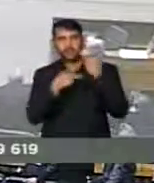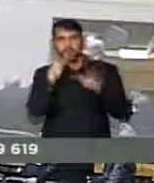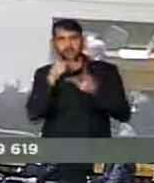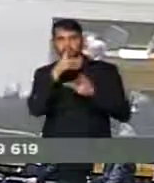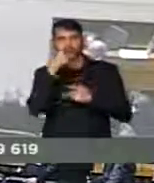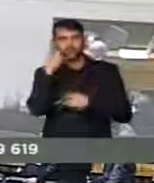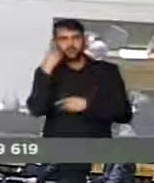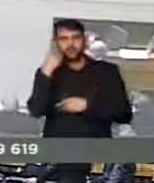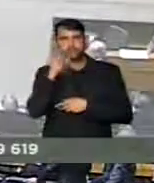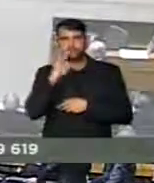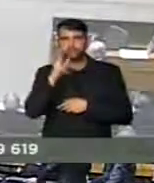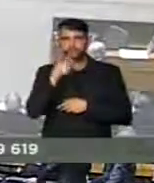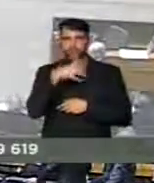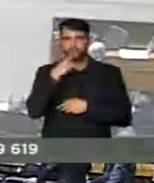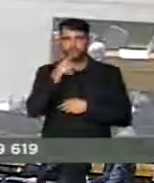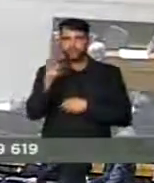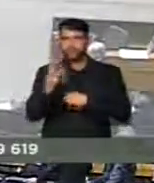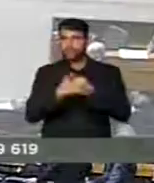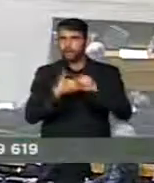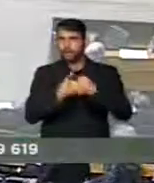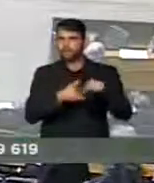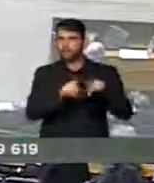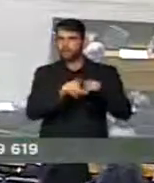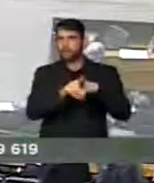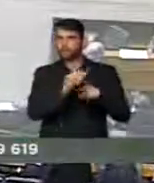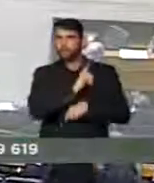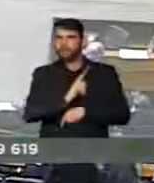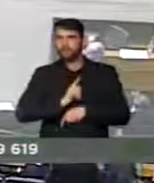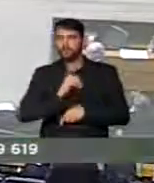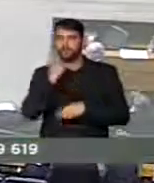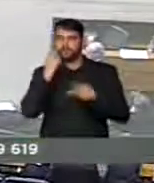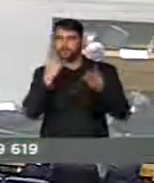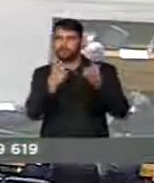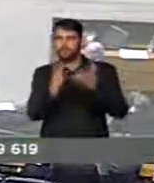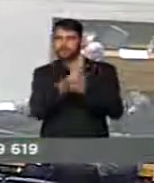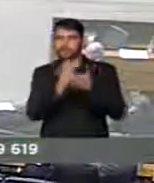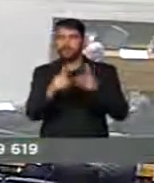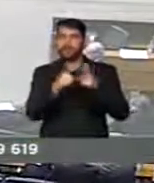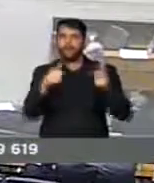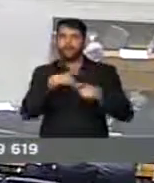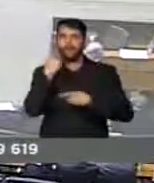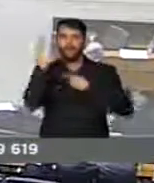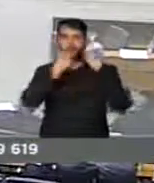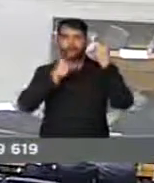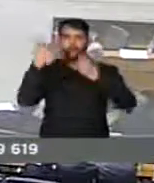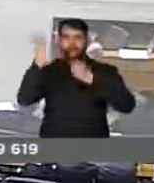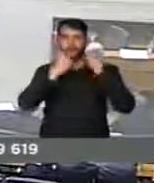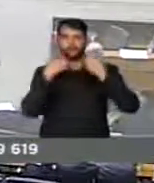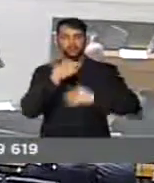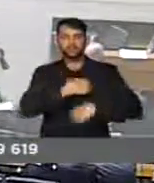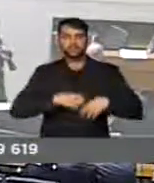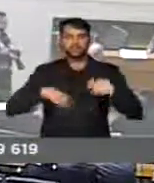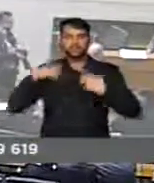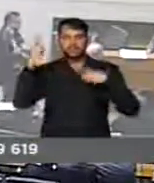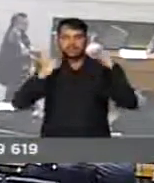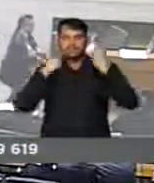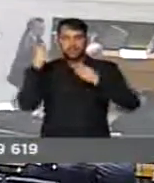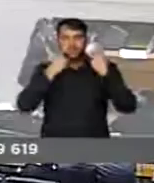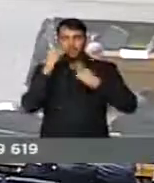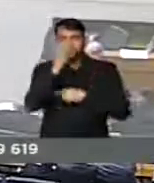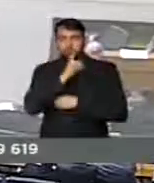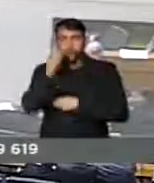base e posso perceber, assim como a maioria aqui, claramente o desespero. O fato é que